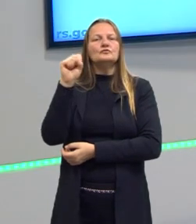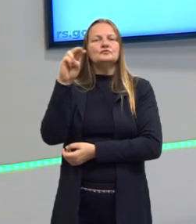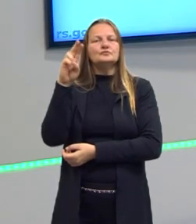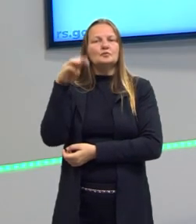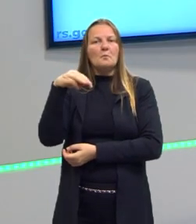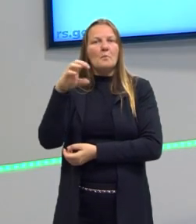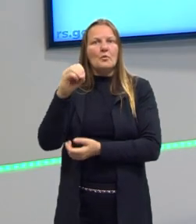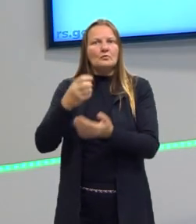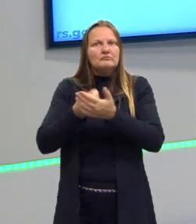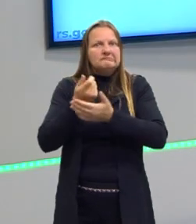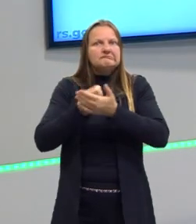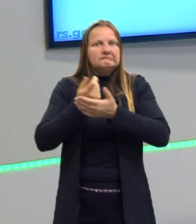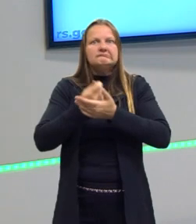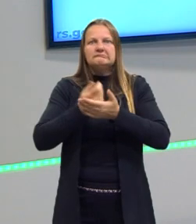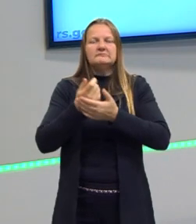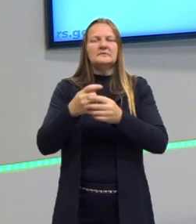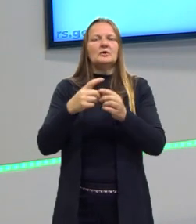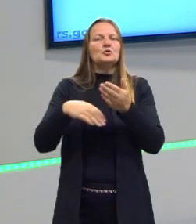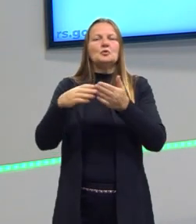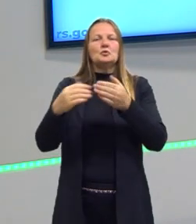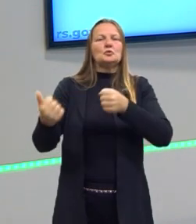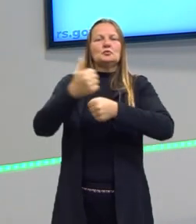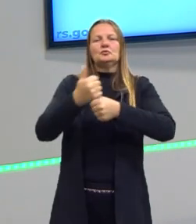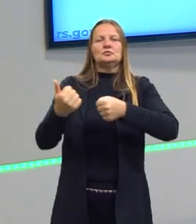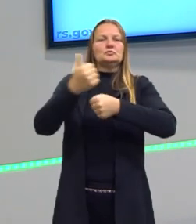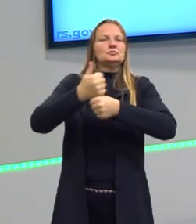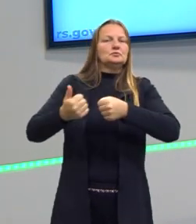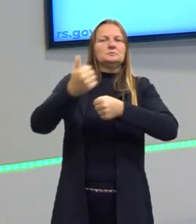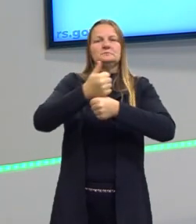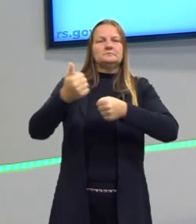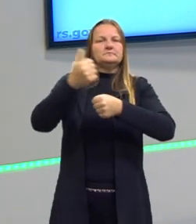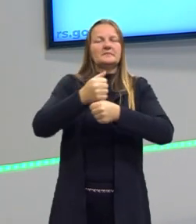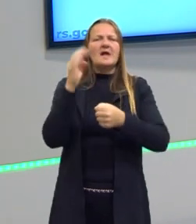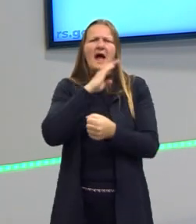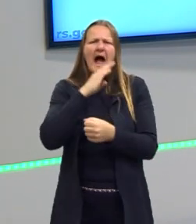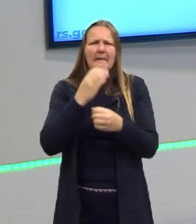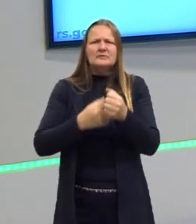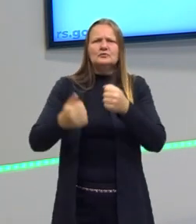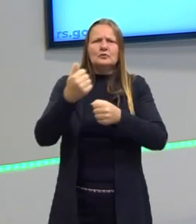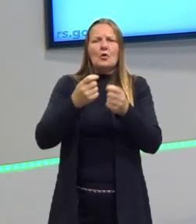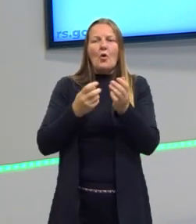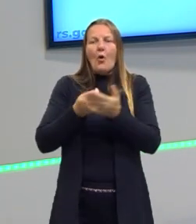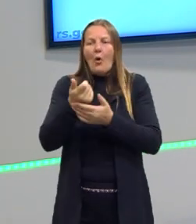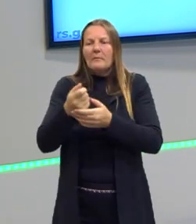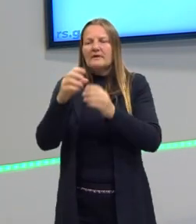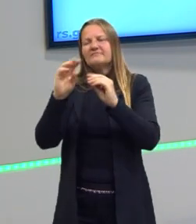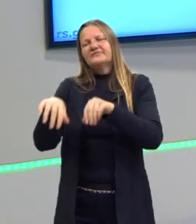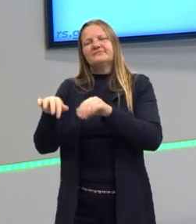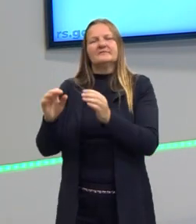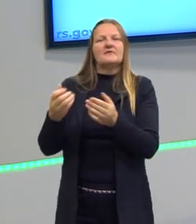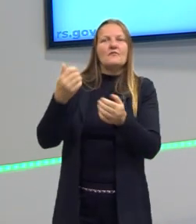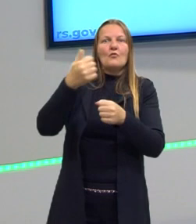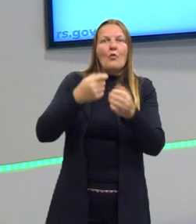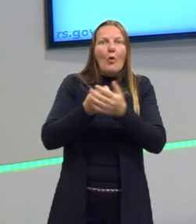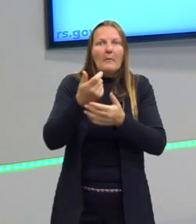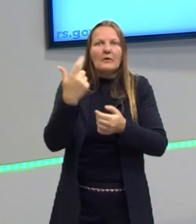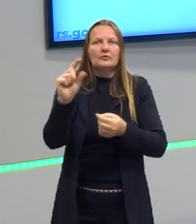tudo deve ser substituído, né? O mais rápido possível, na cidade líquida, aí entra o Balmo, né?